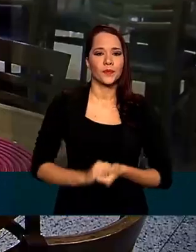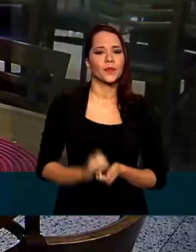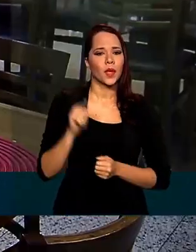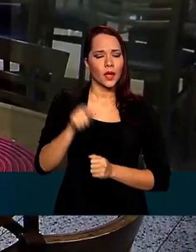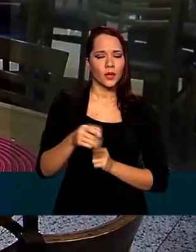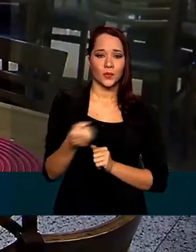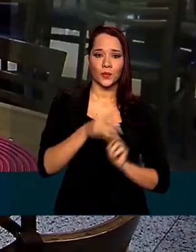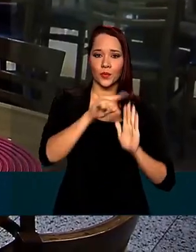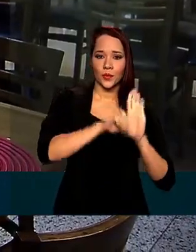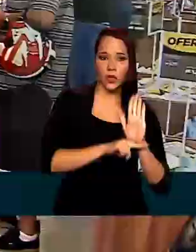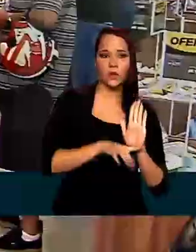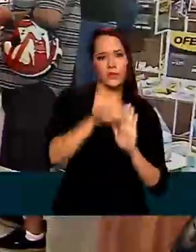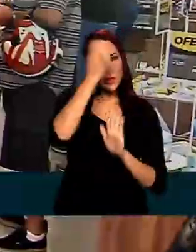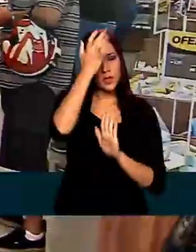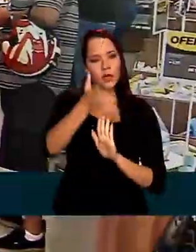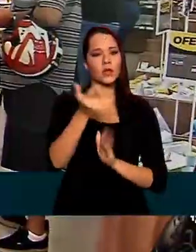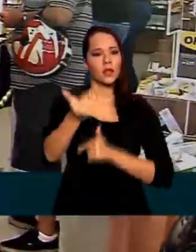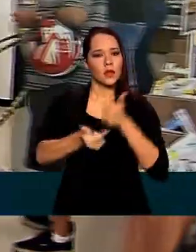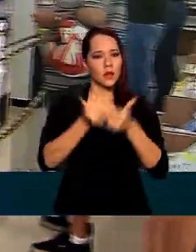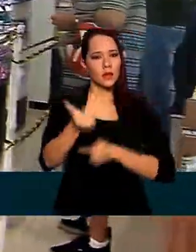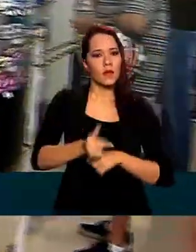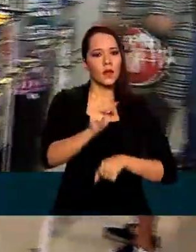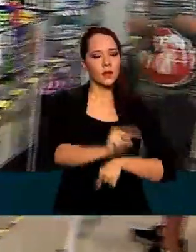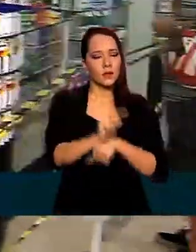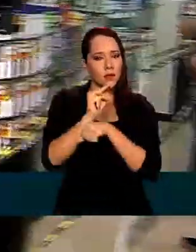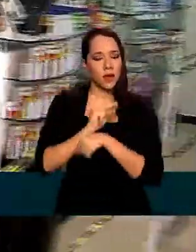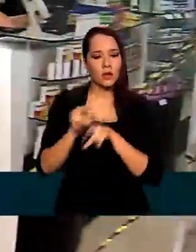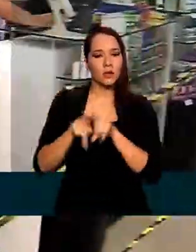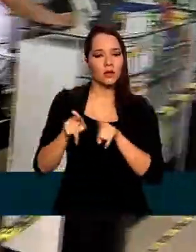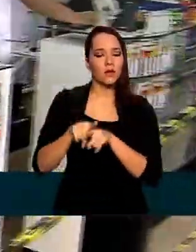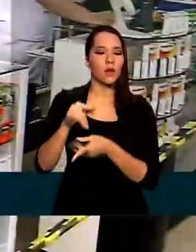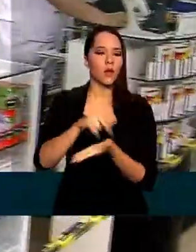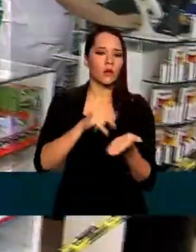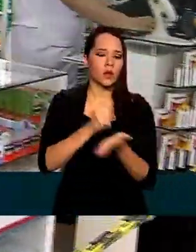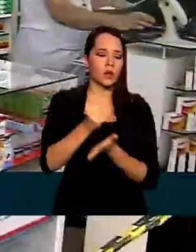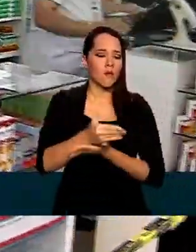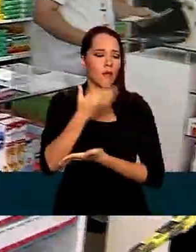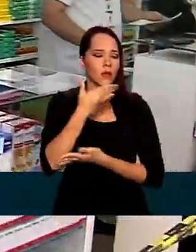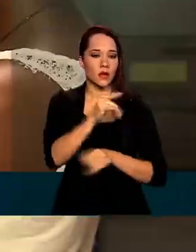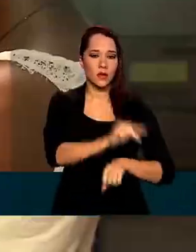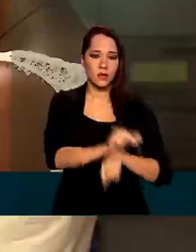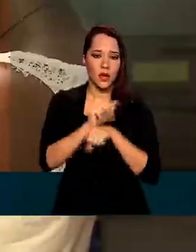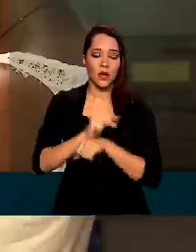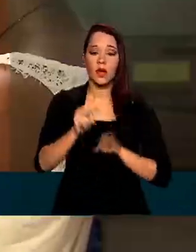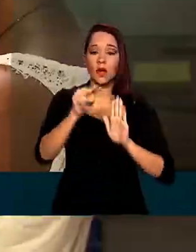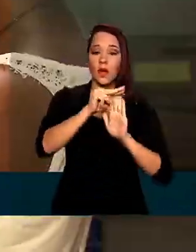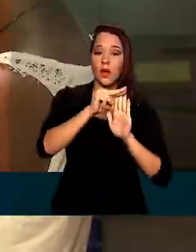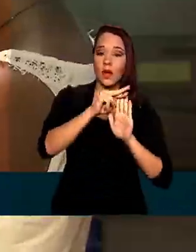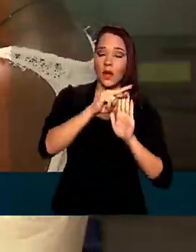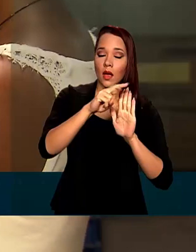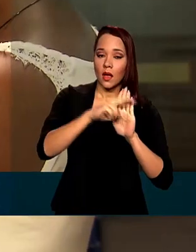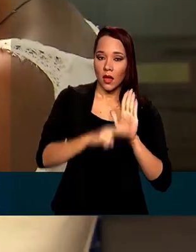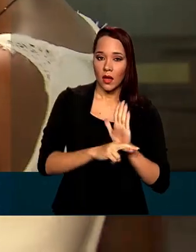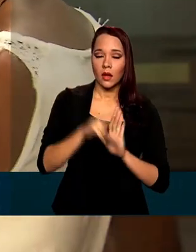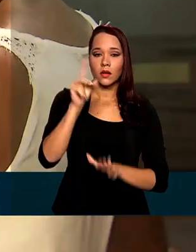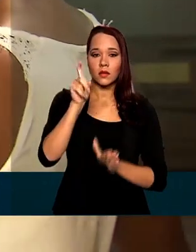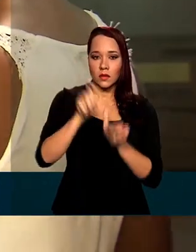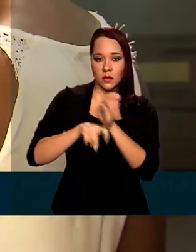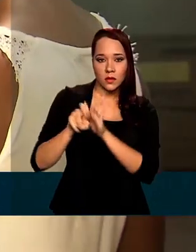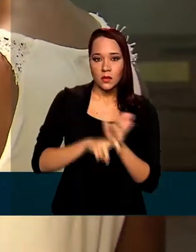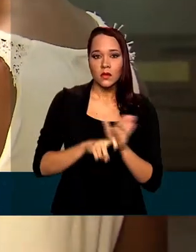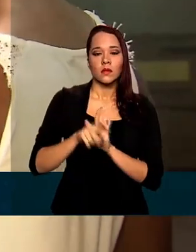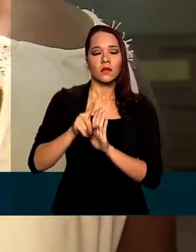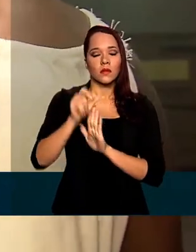facilita a operações de crédito, a contratação de operações de crédito, regras tributárias e de regulação do sistema